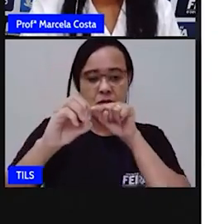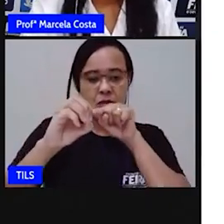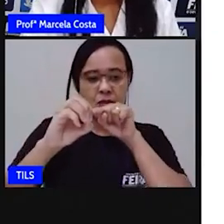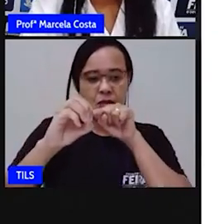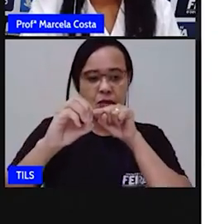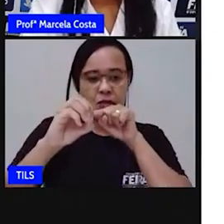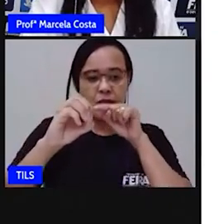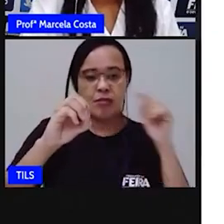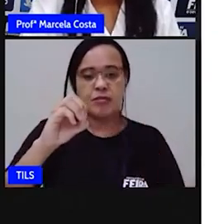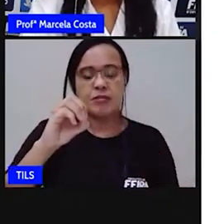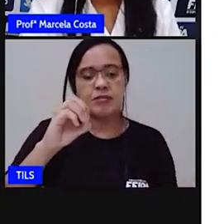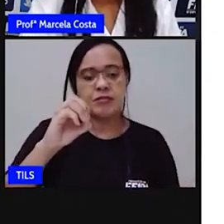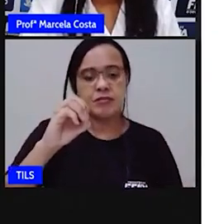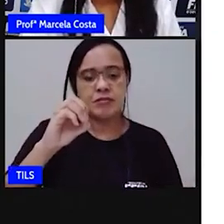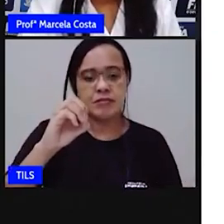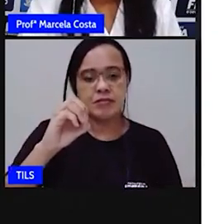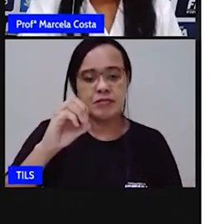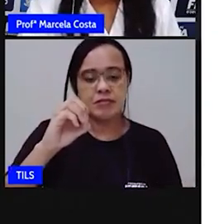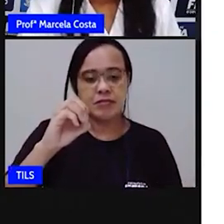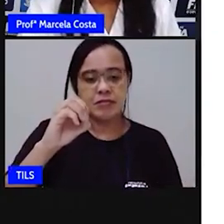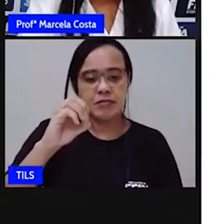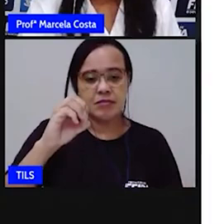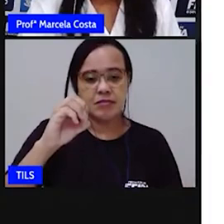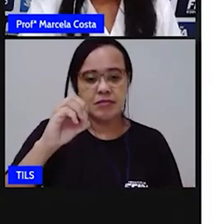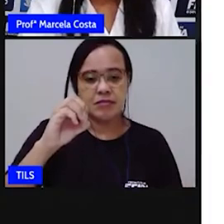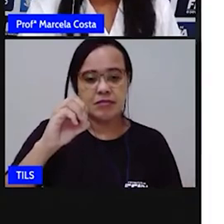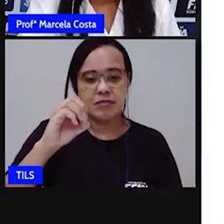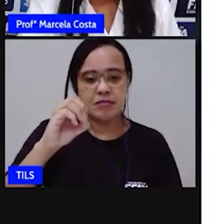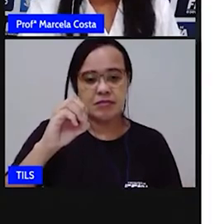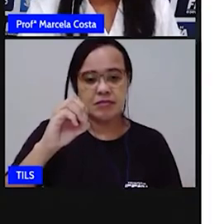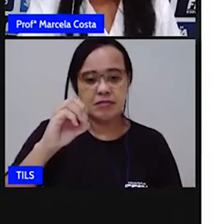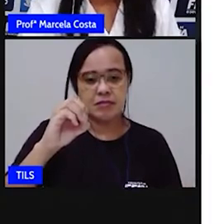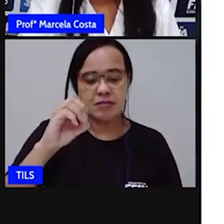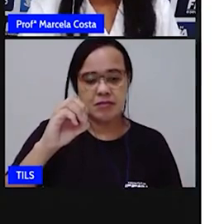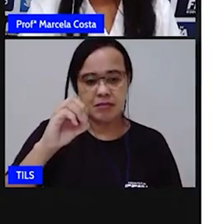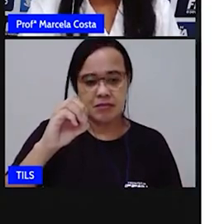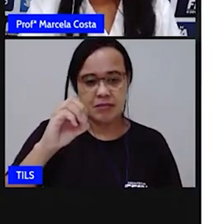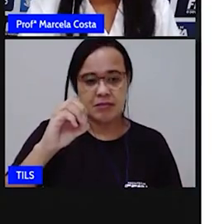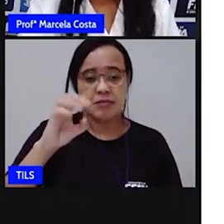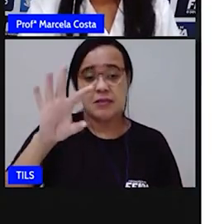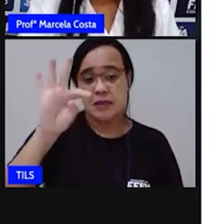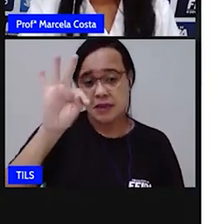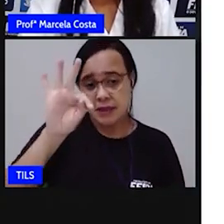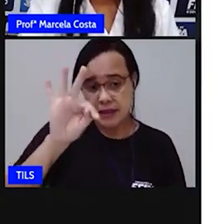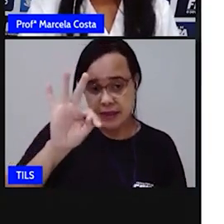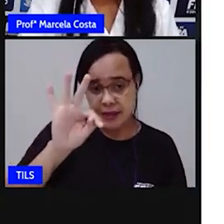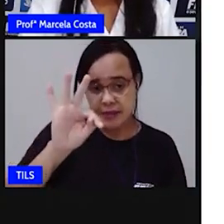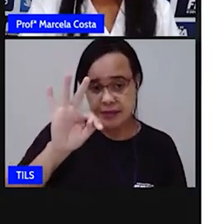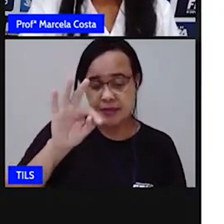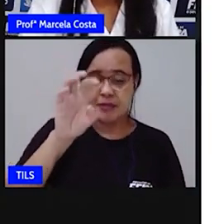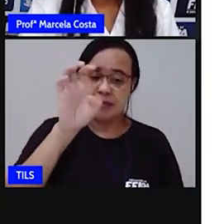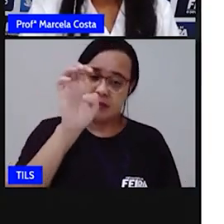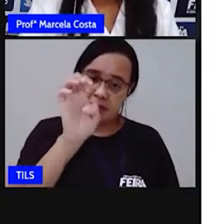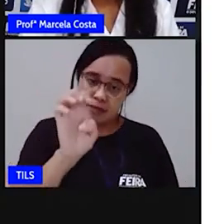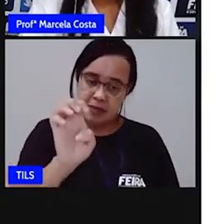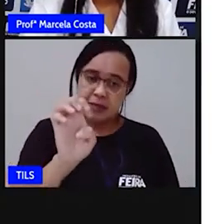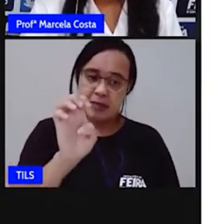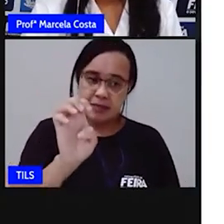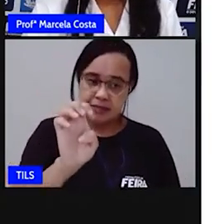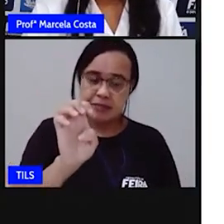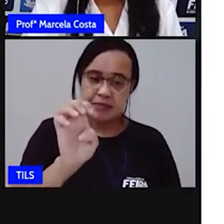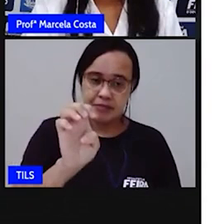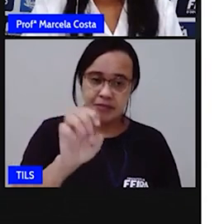nessa primeira sílaba tem a letra T, a consonte T, junto com a vogal E.